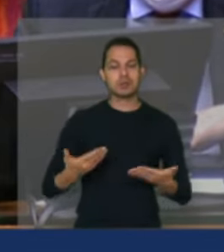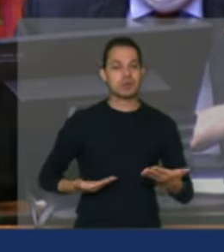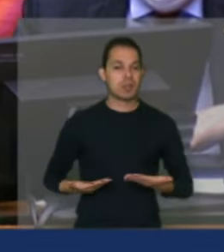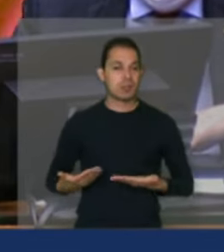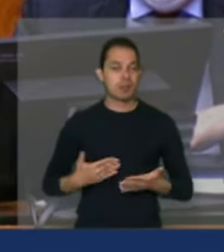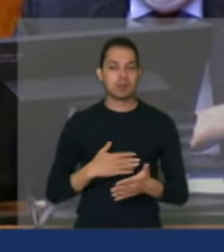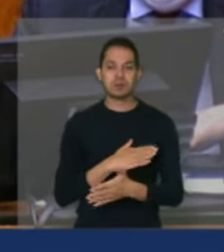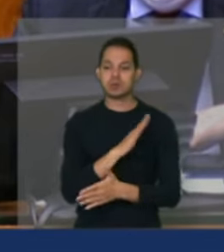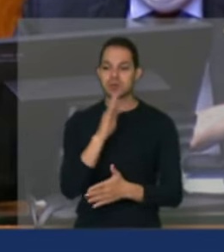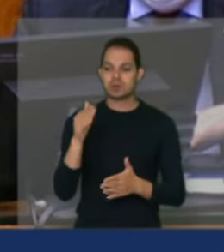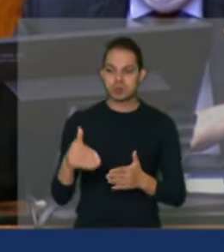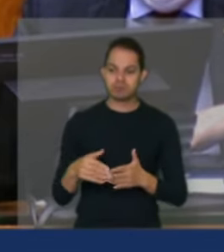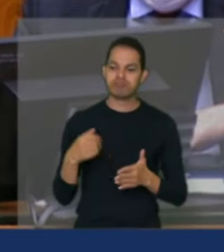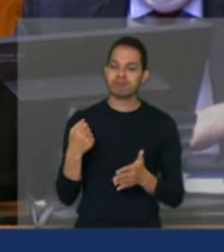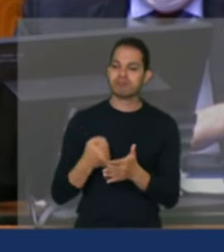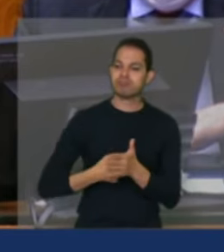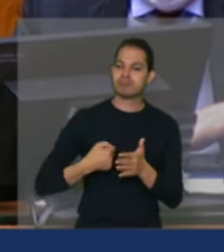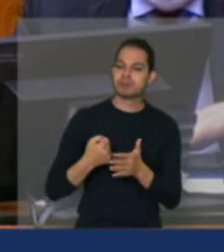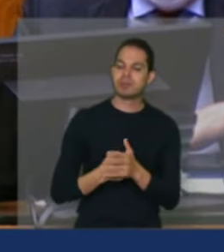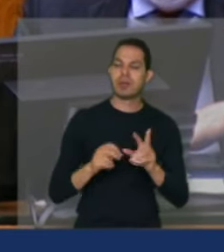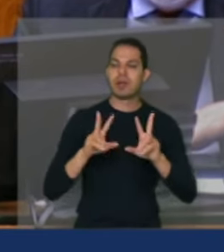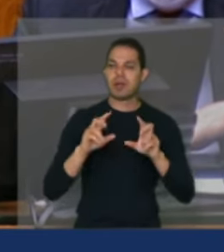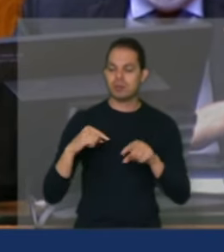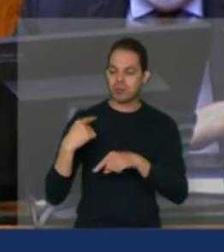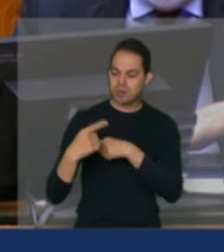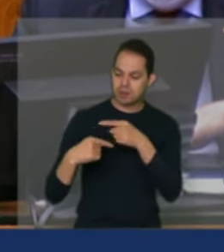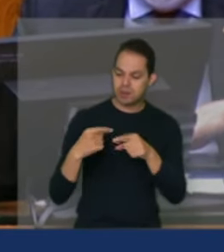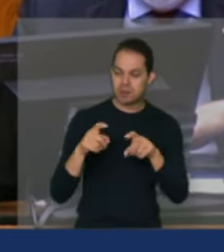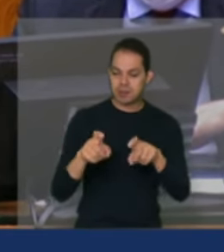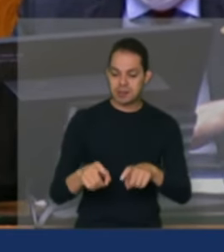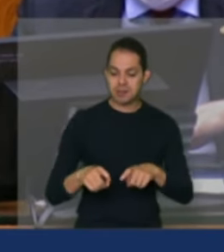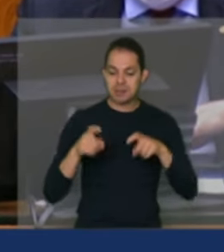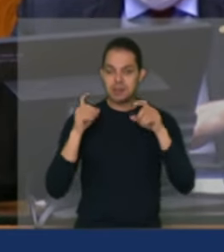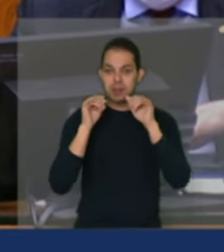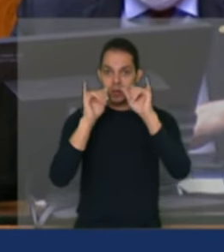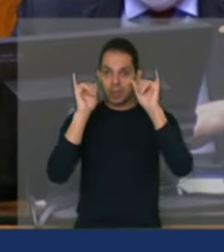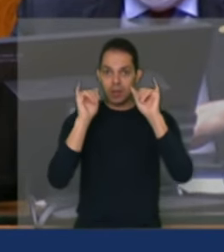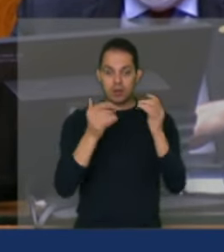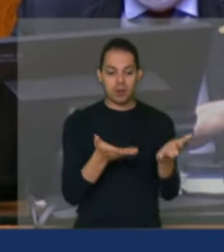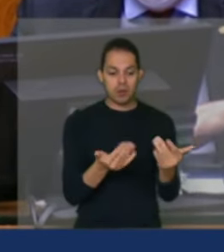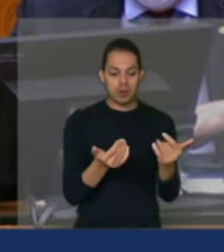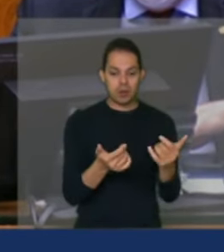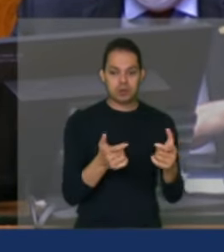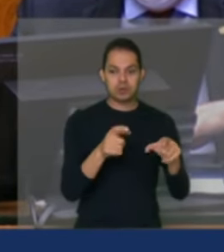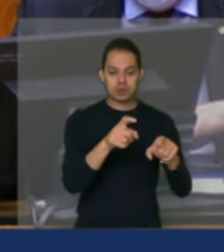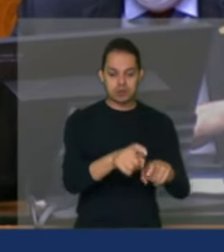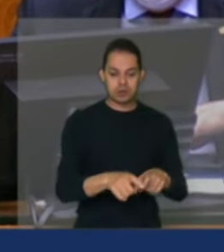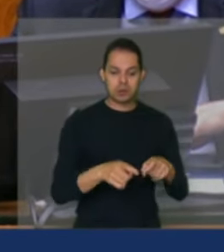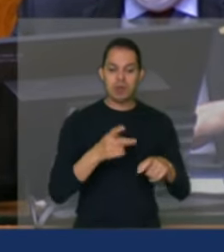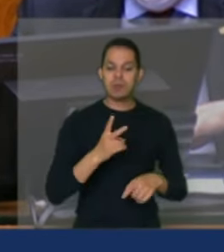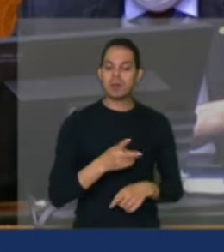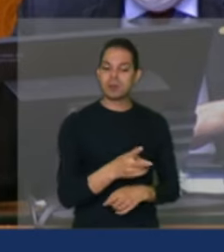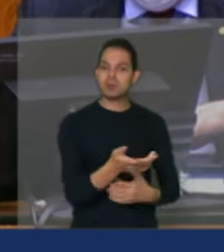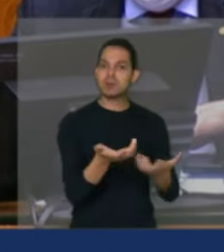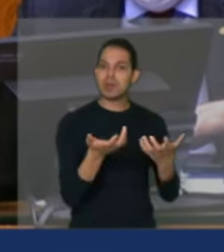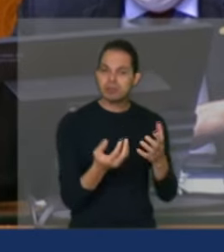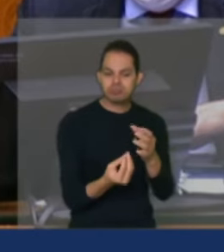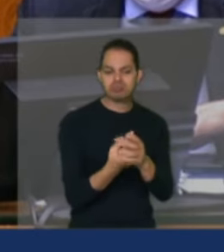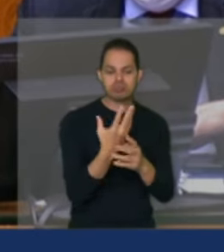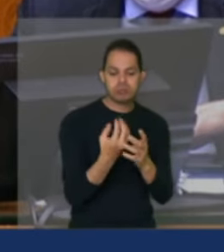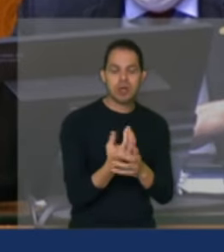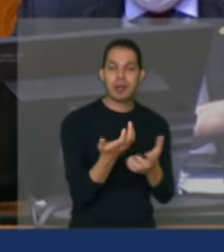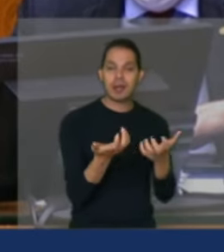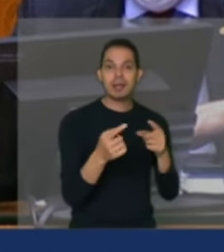pela questão da sucessão rural os jovens querem ficar na zona rural querem continuar produzindo mas para isso